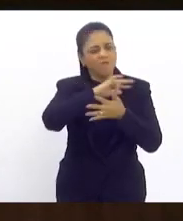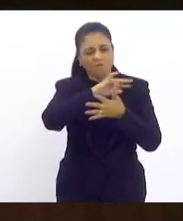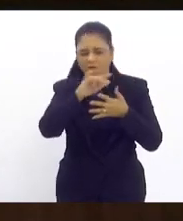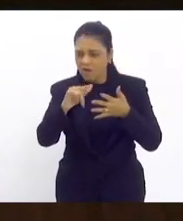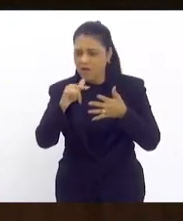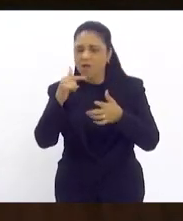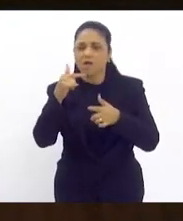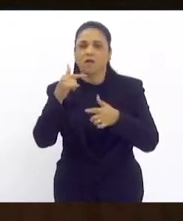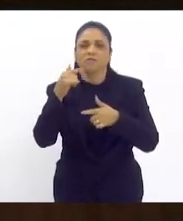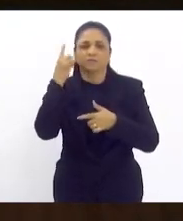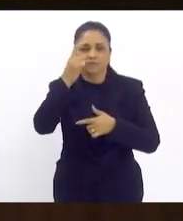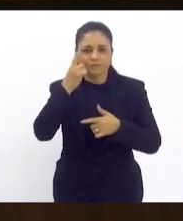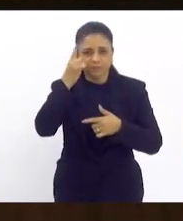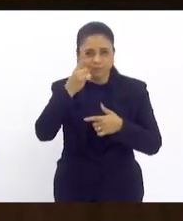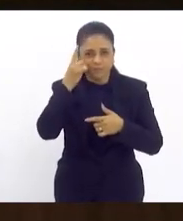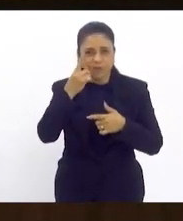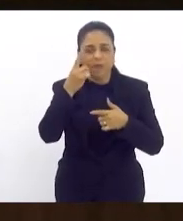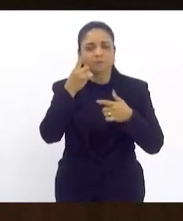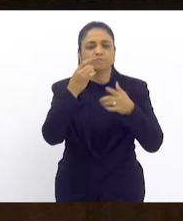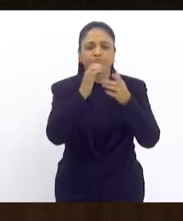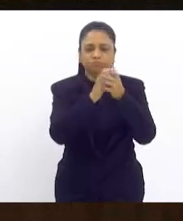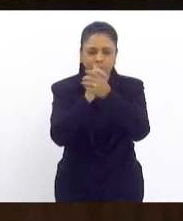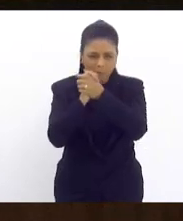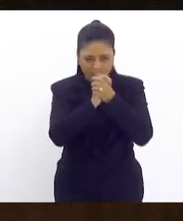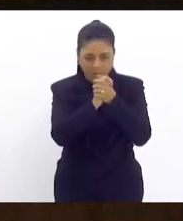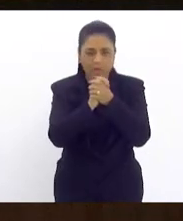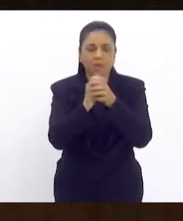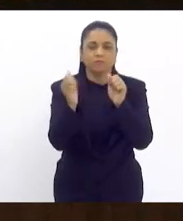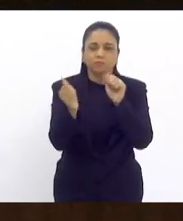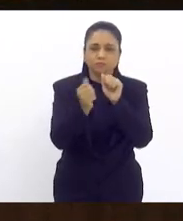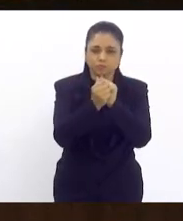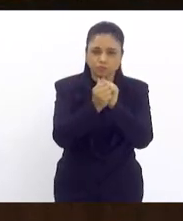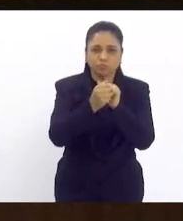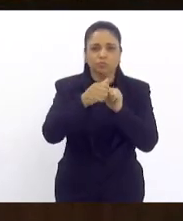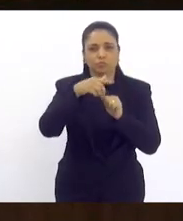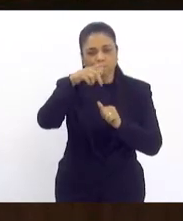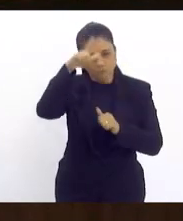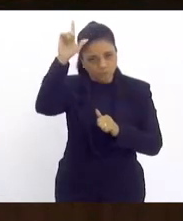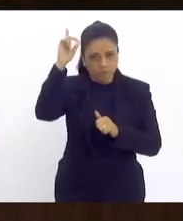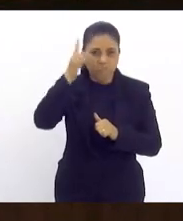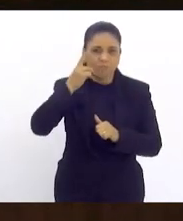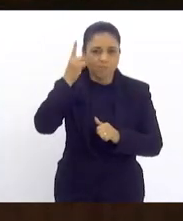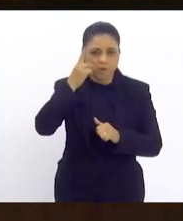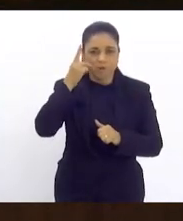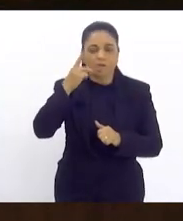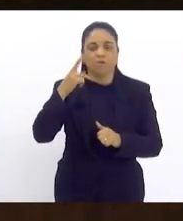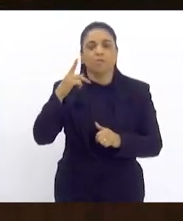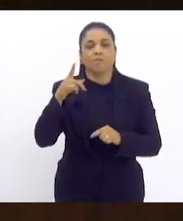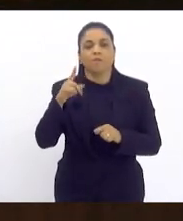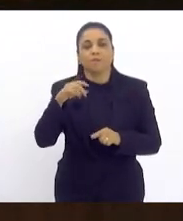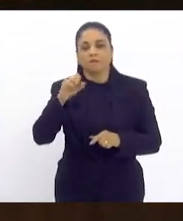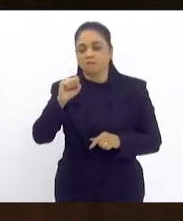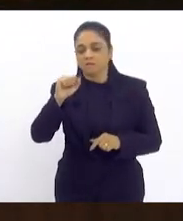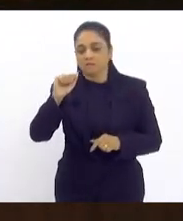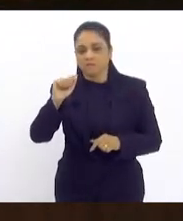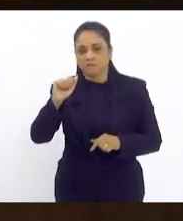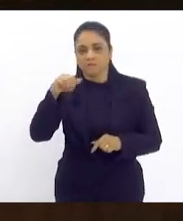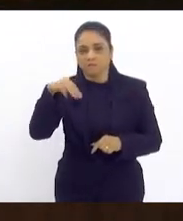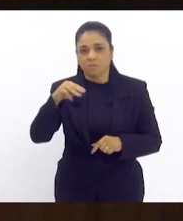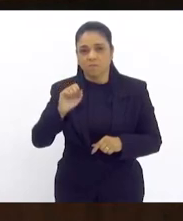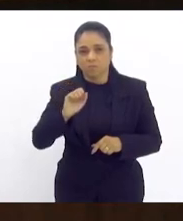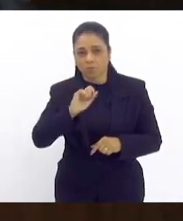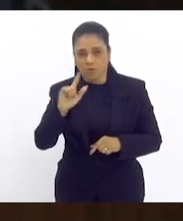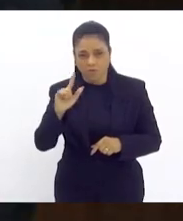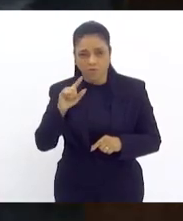parabéns. Estão aqui conosco o deputado Samuel Malafaia e o deputado Luiz Paula, só para fazer jus aí aos autores.